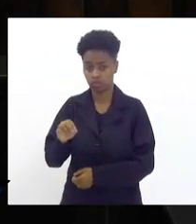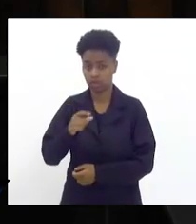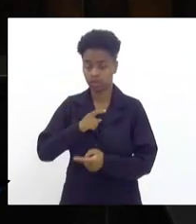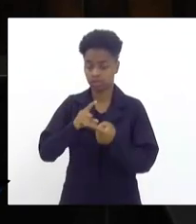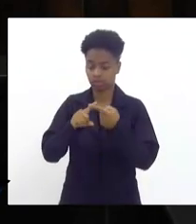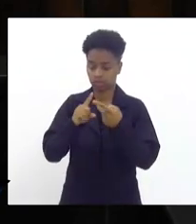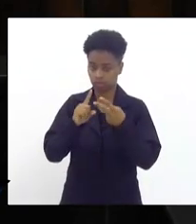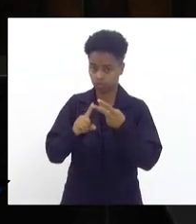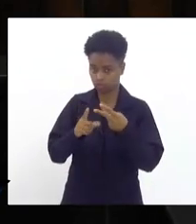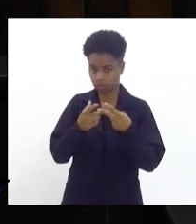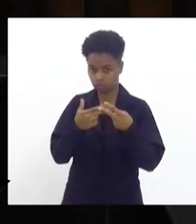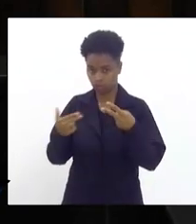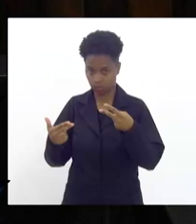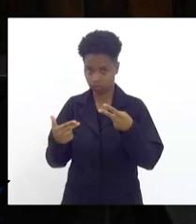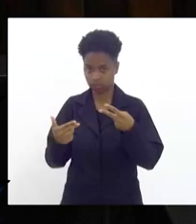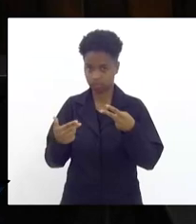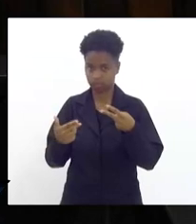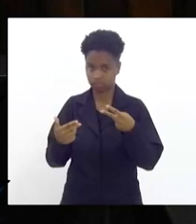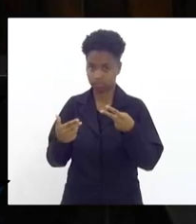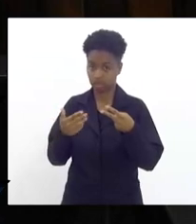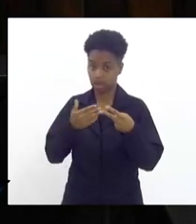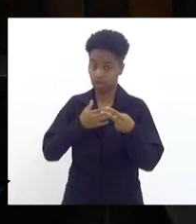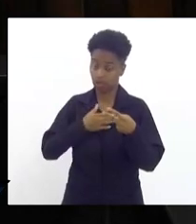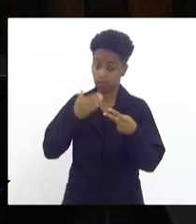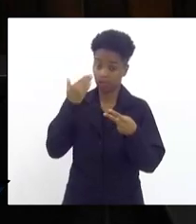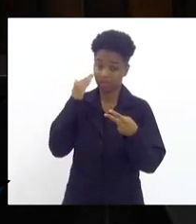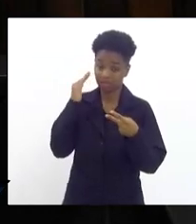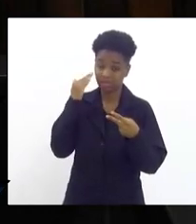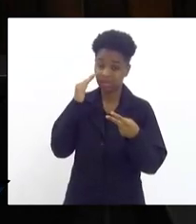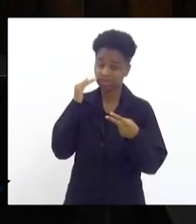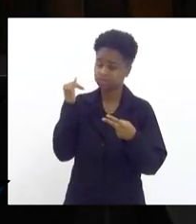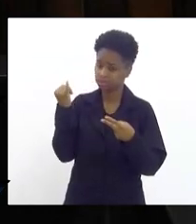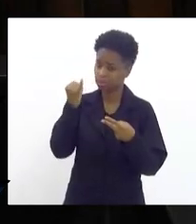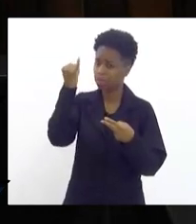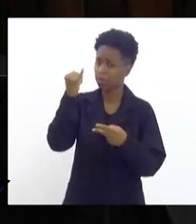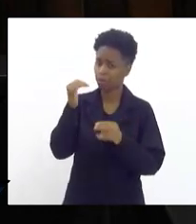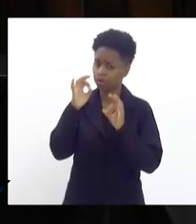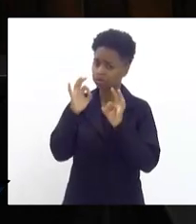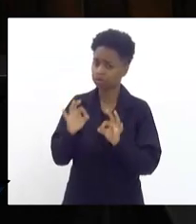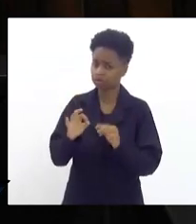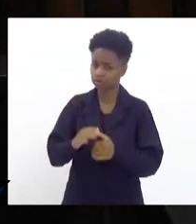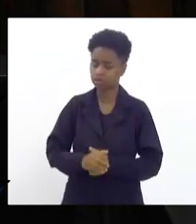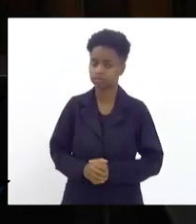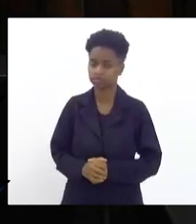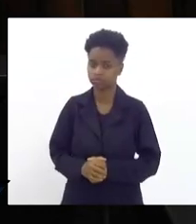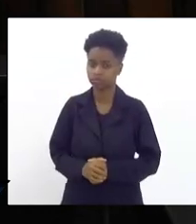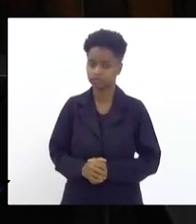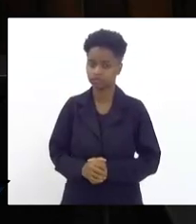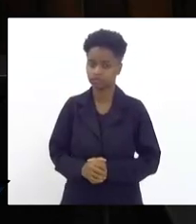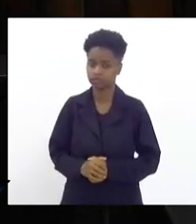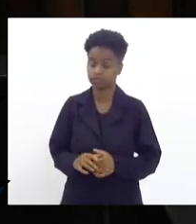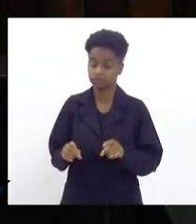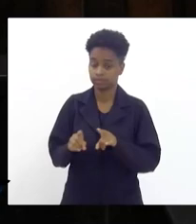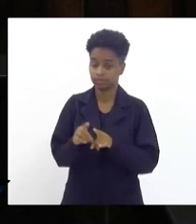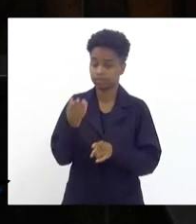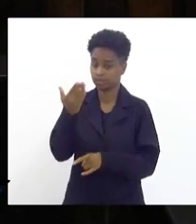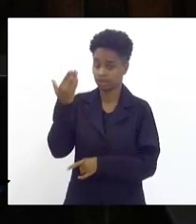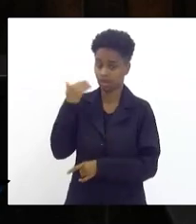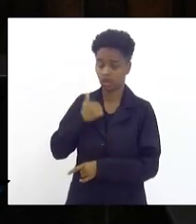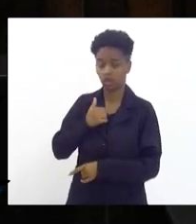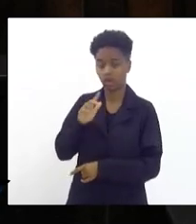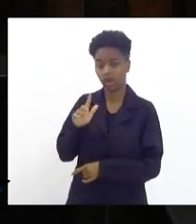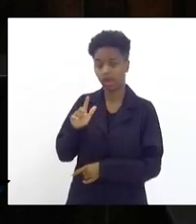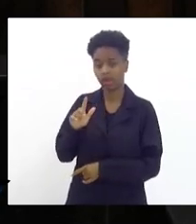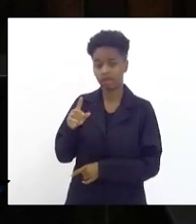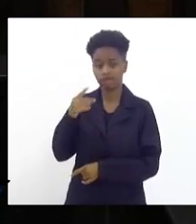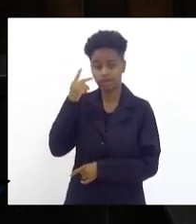questões que, no meu entendimento, de muita importância, e desde quando eu era vereador na cidade